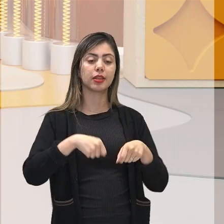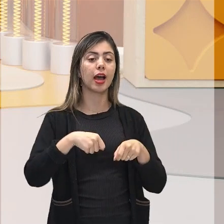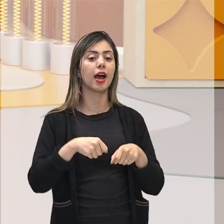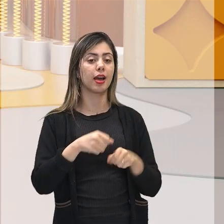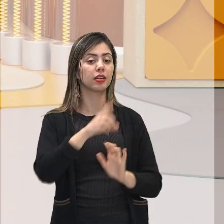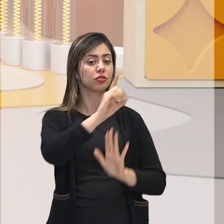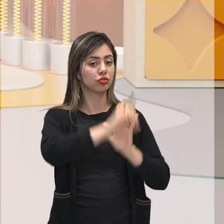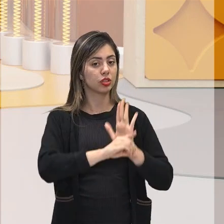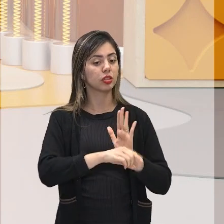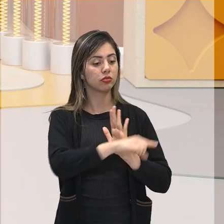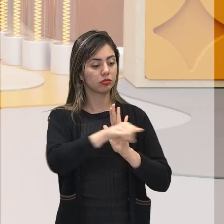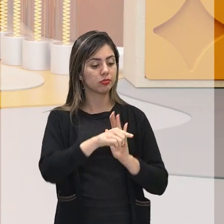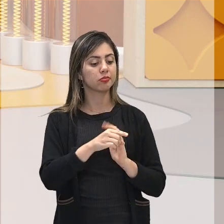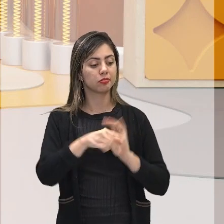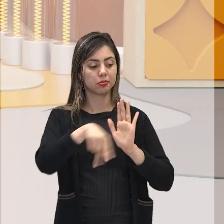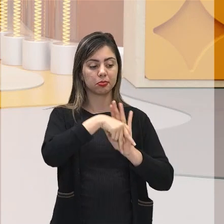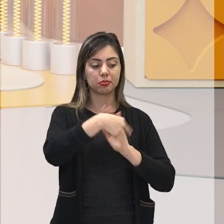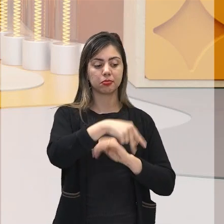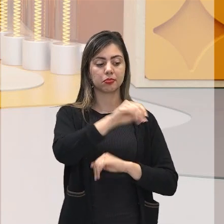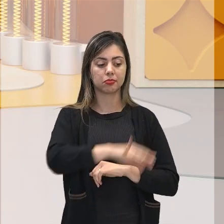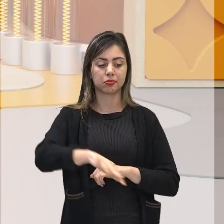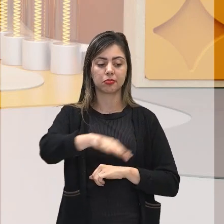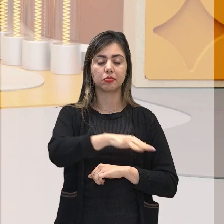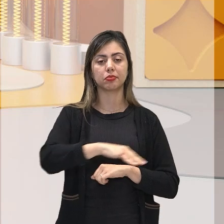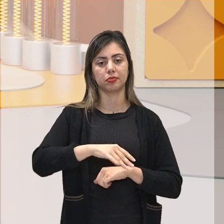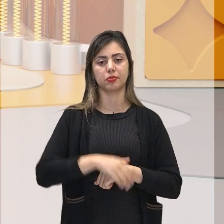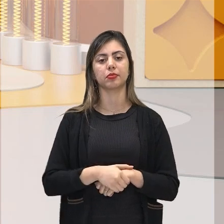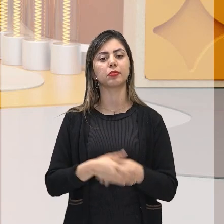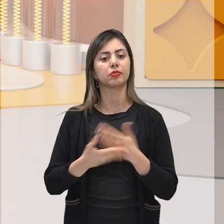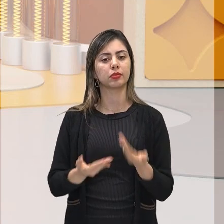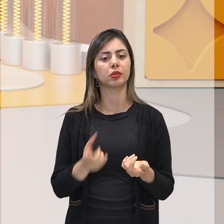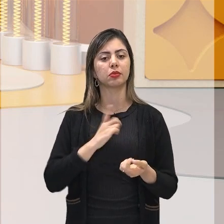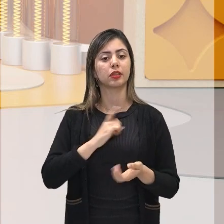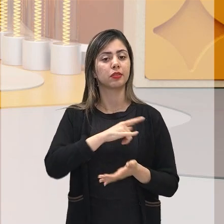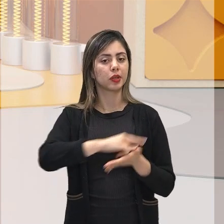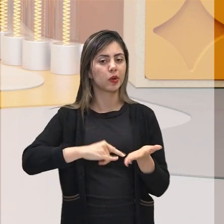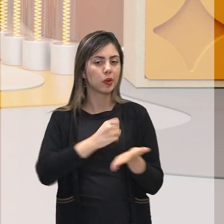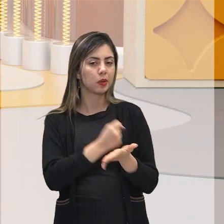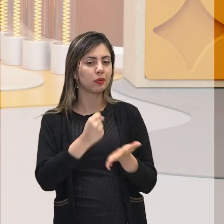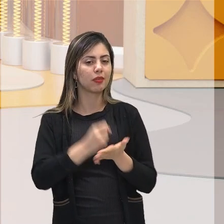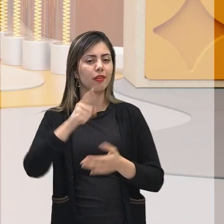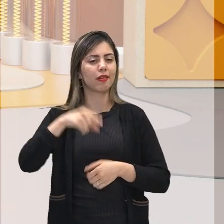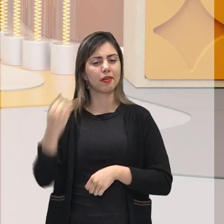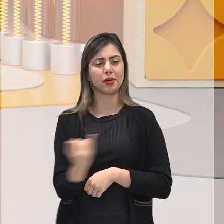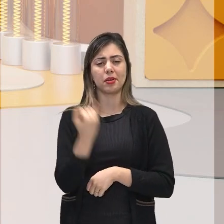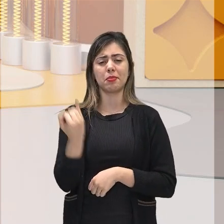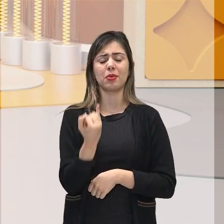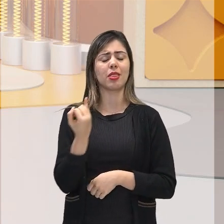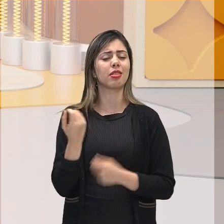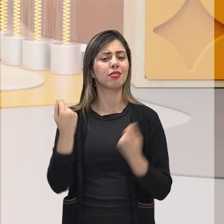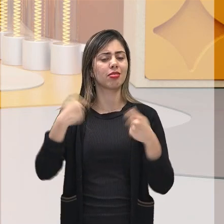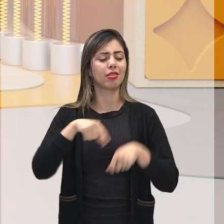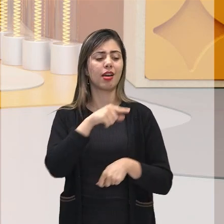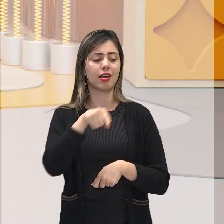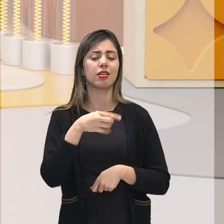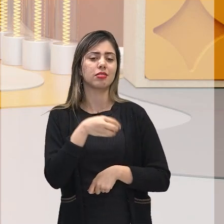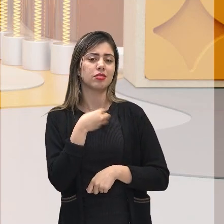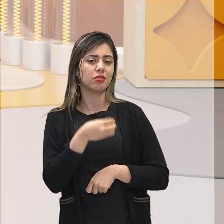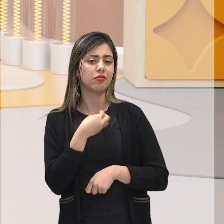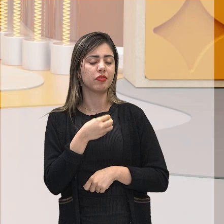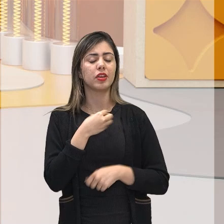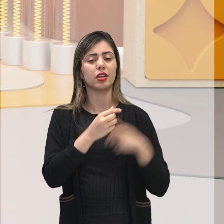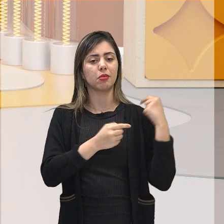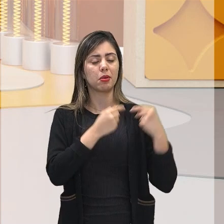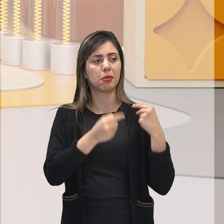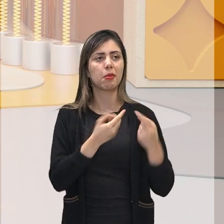sobre seus espaços tradicionais. Esse reconhecimento é fundamental para a garantia de sua sobrevivência física, cultural